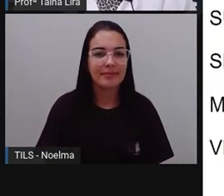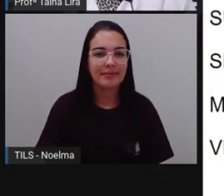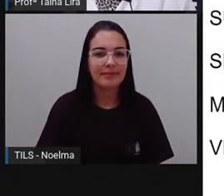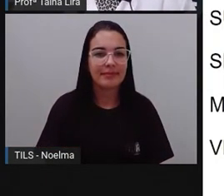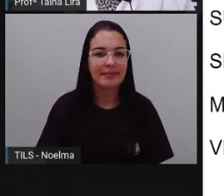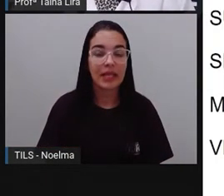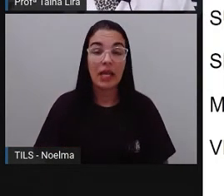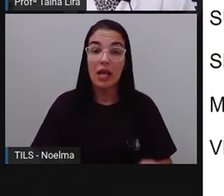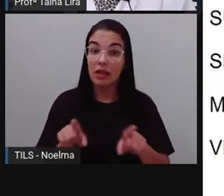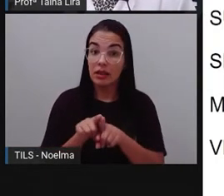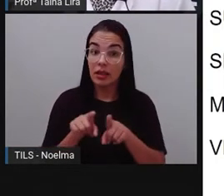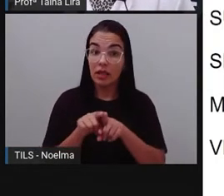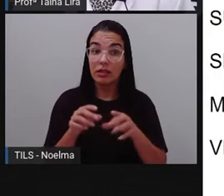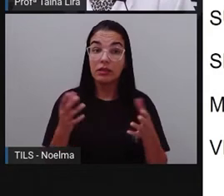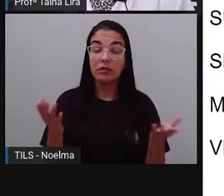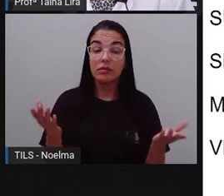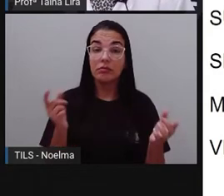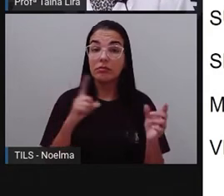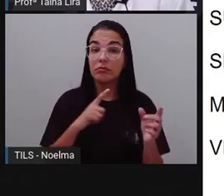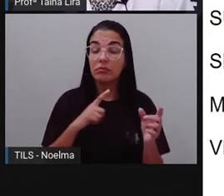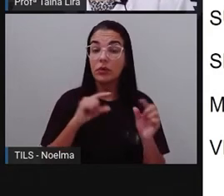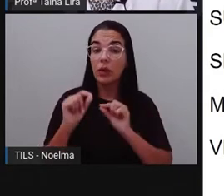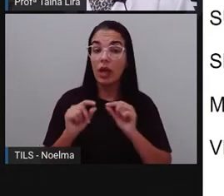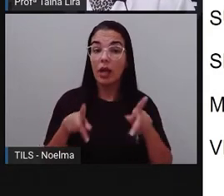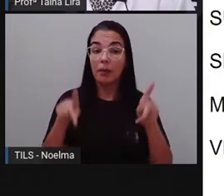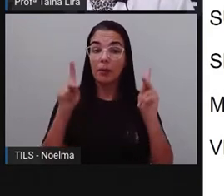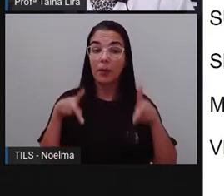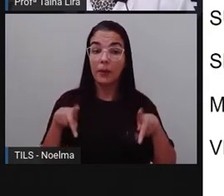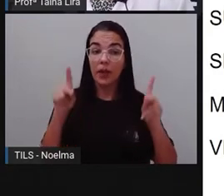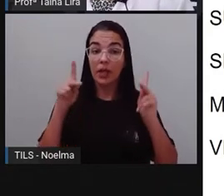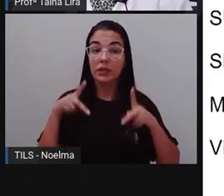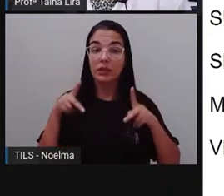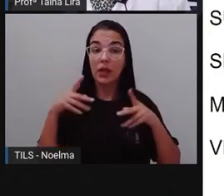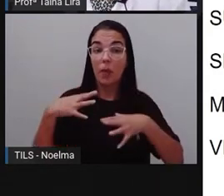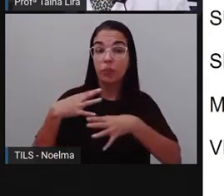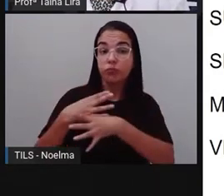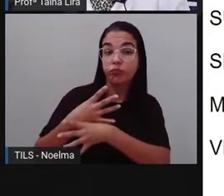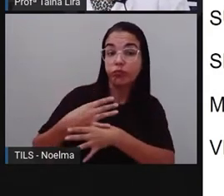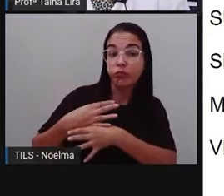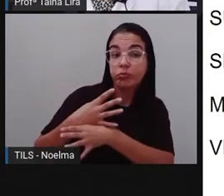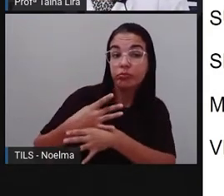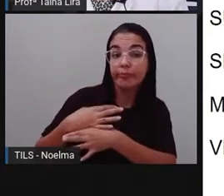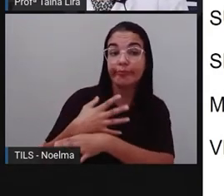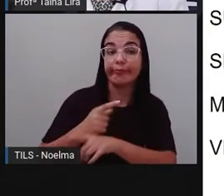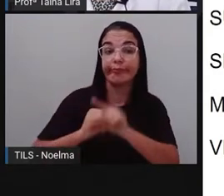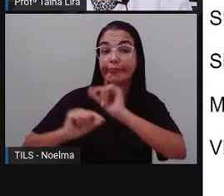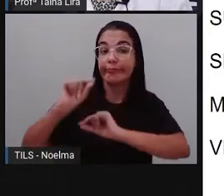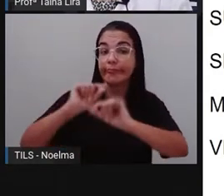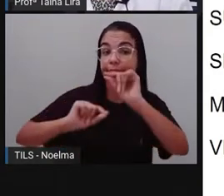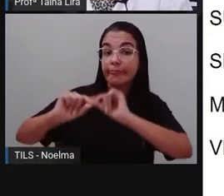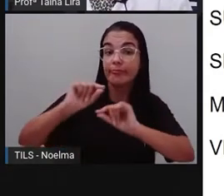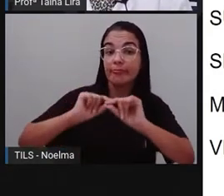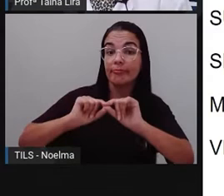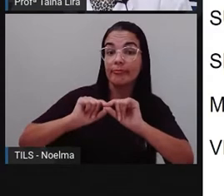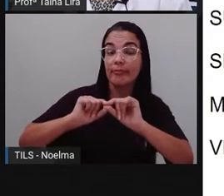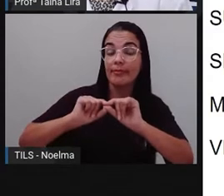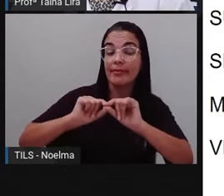Bom, temos ali a população urbana, certo? Que é a população urbana